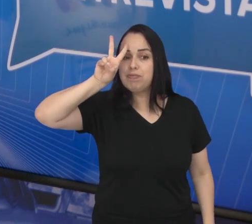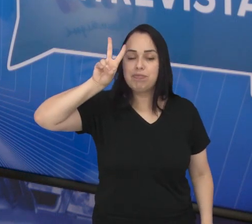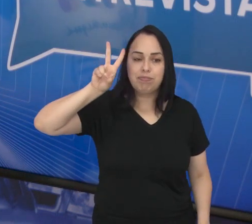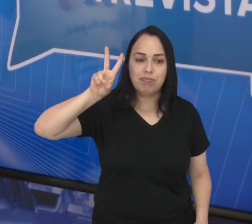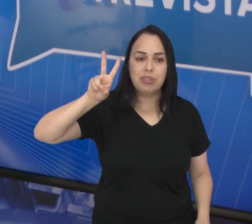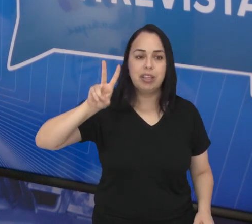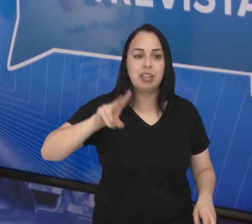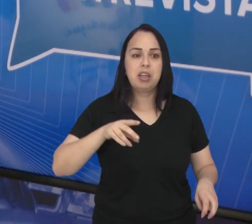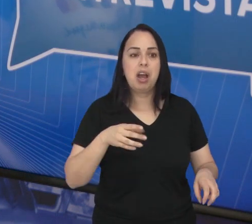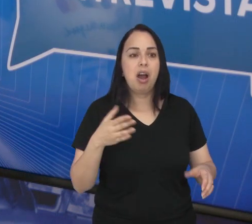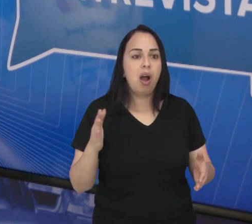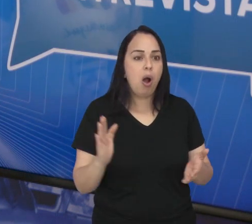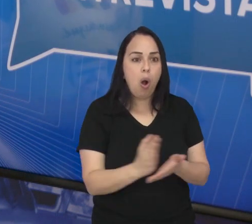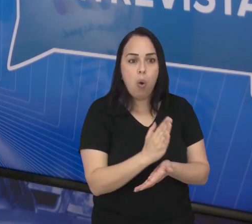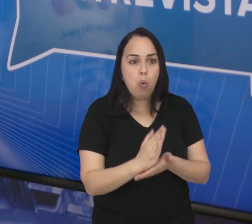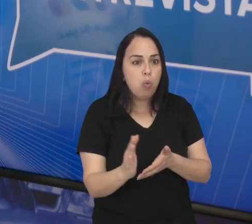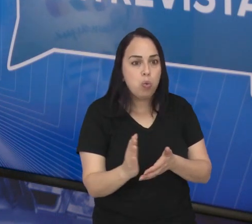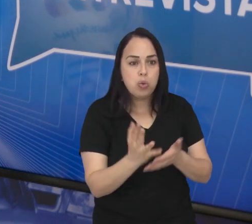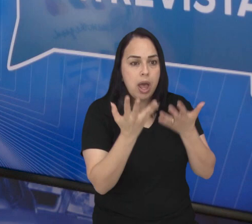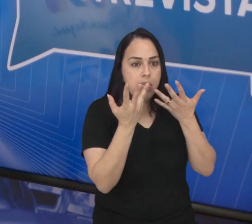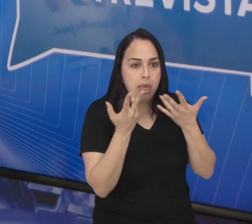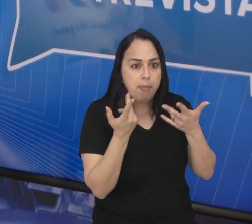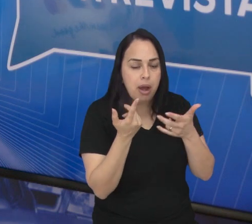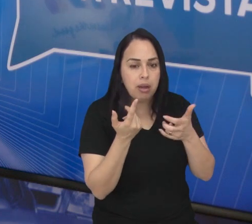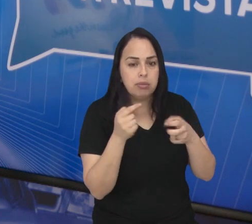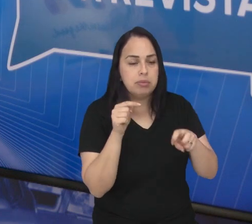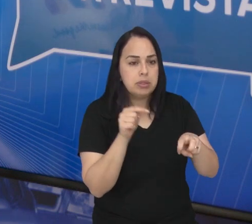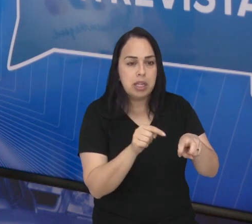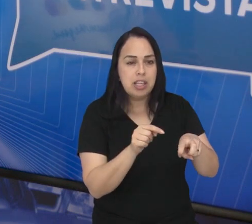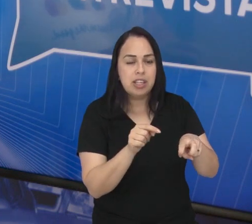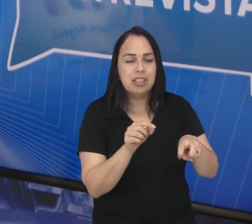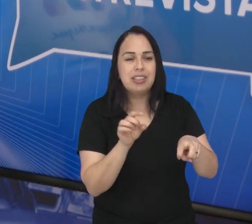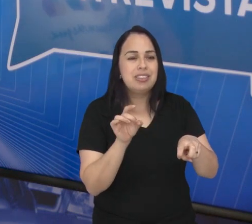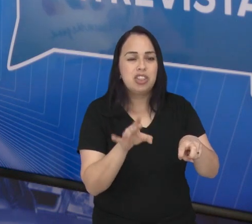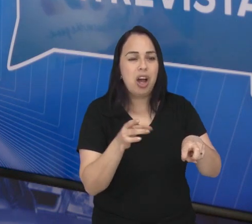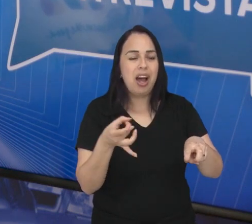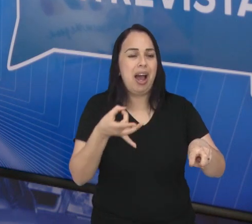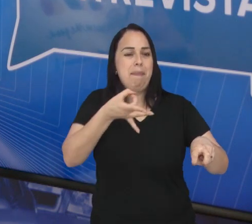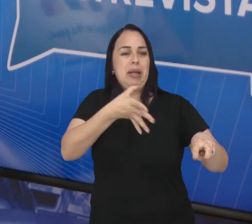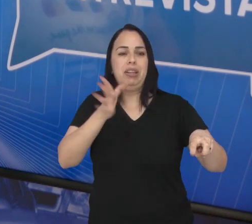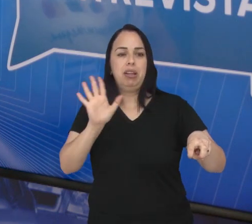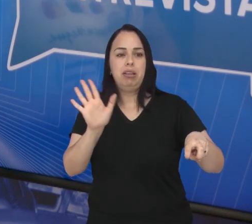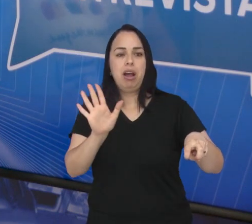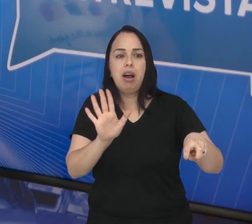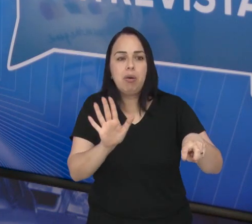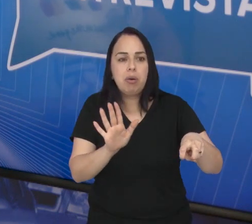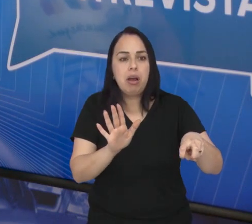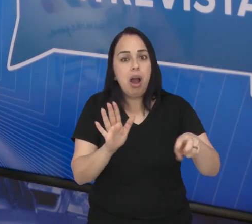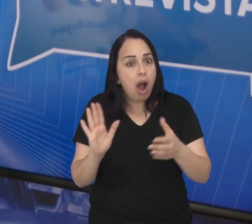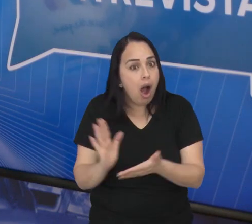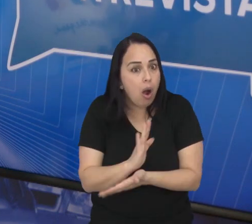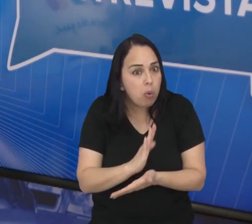que muitos animais não são simplesmente abandonados. Nós temos uma